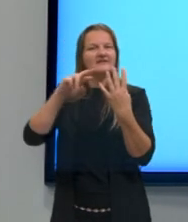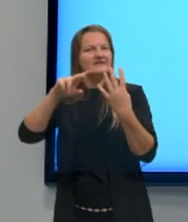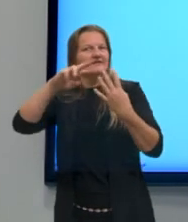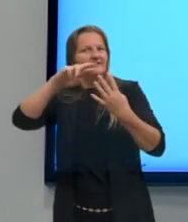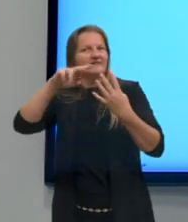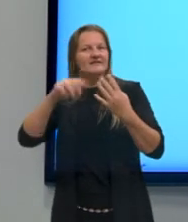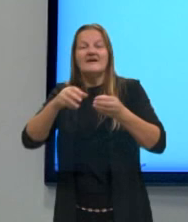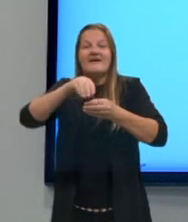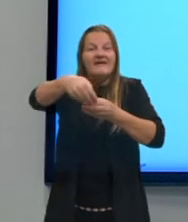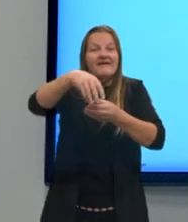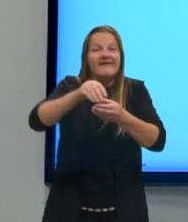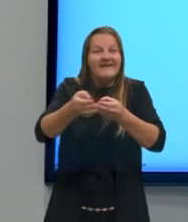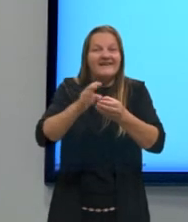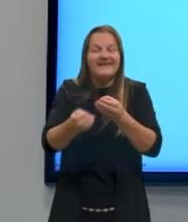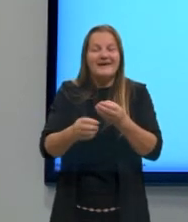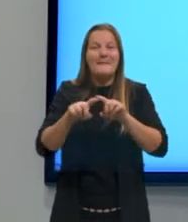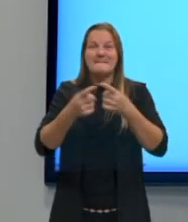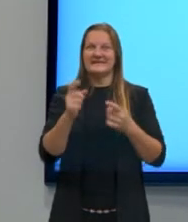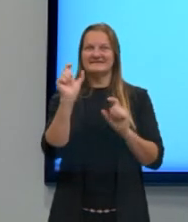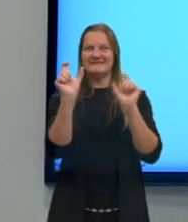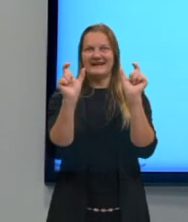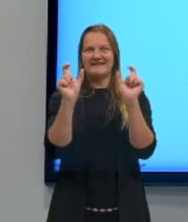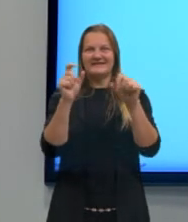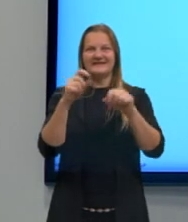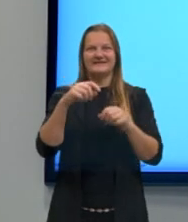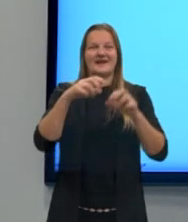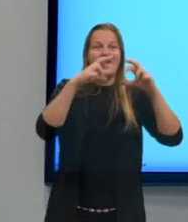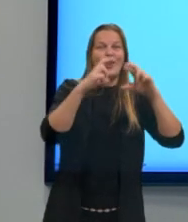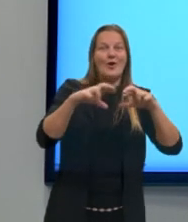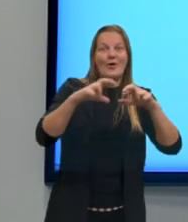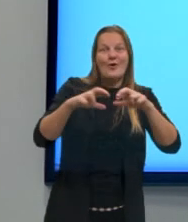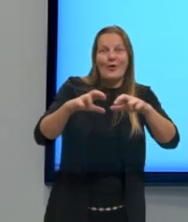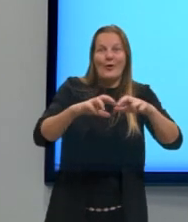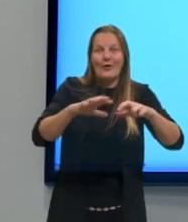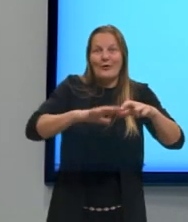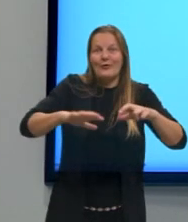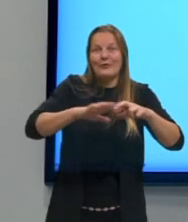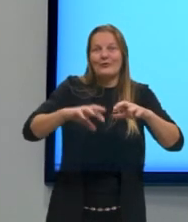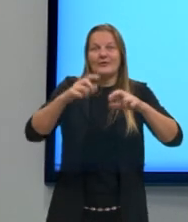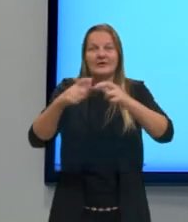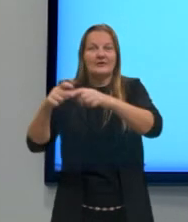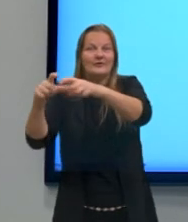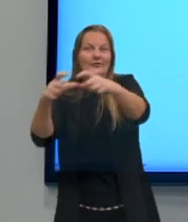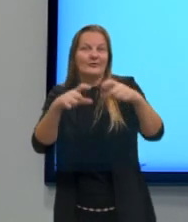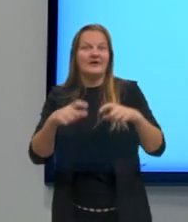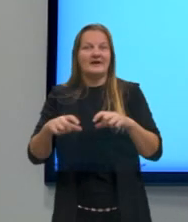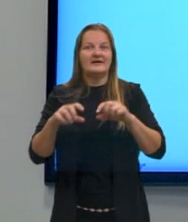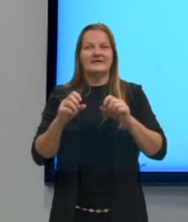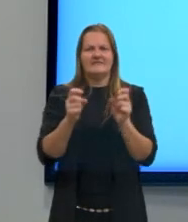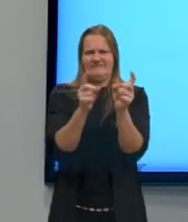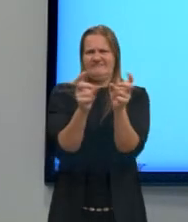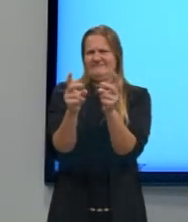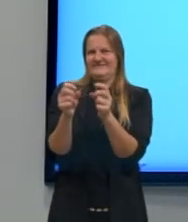mesma fruta. Então, dentro do mesmo país, gente vai ter imagens, não, a gente vai ter palavras diferentes